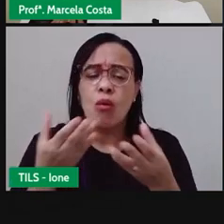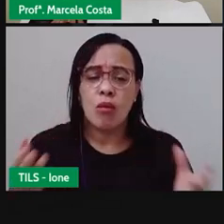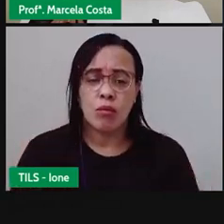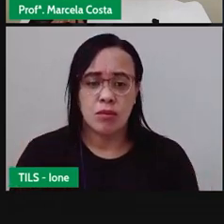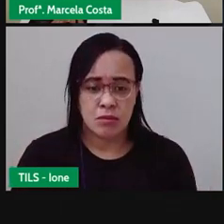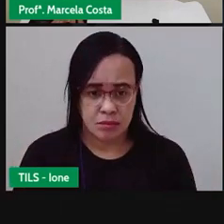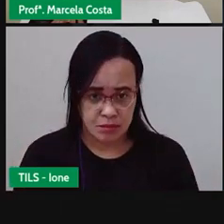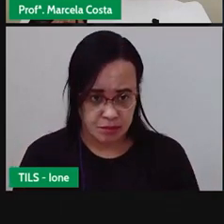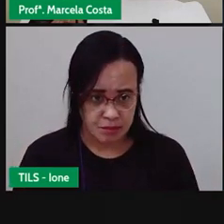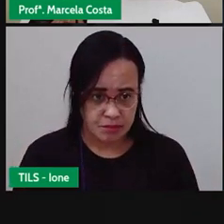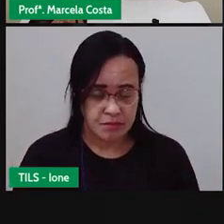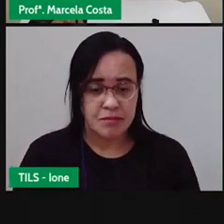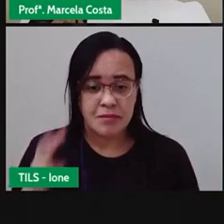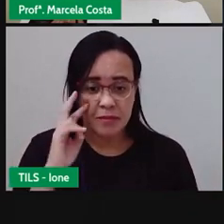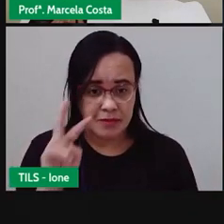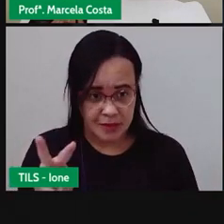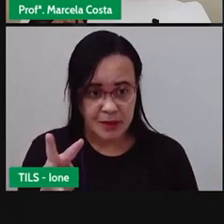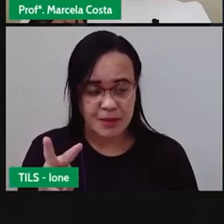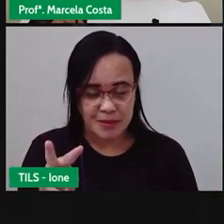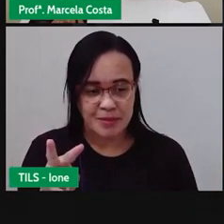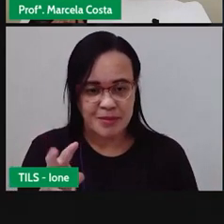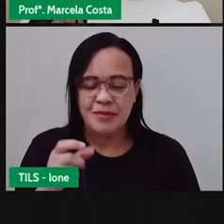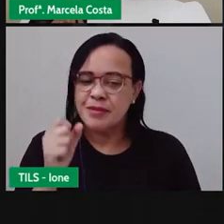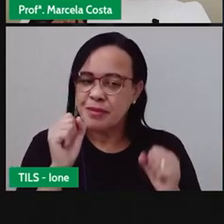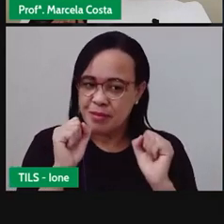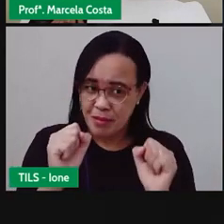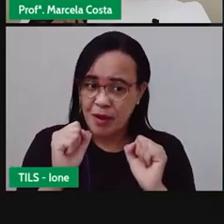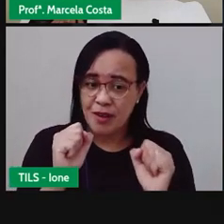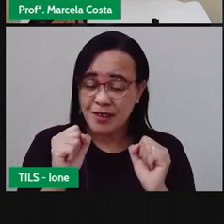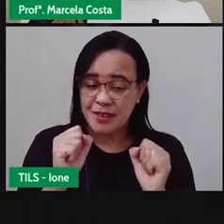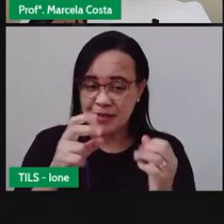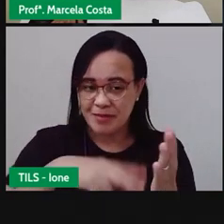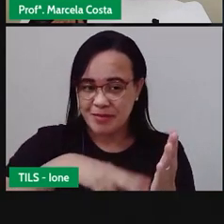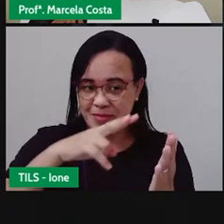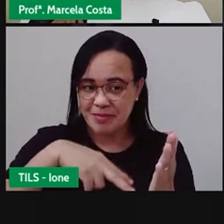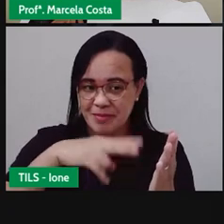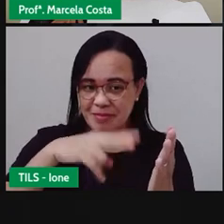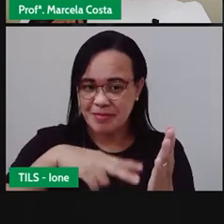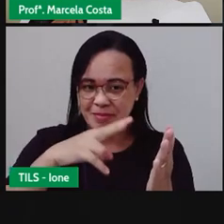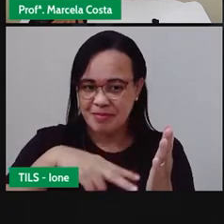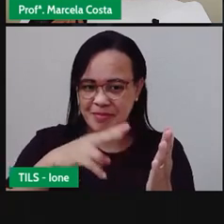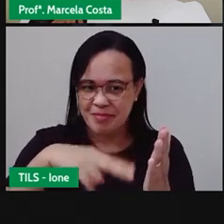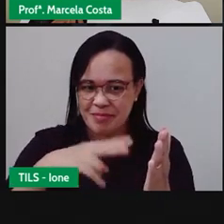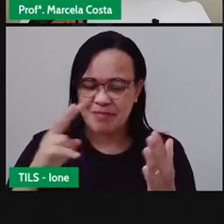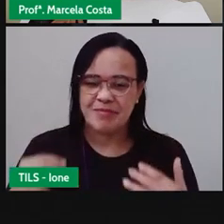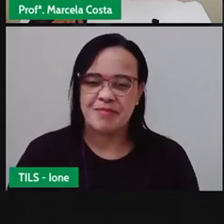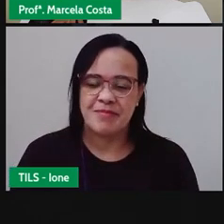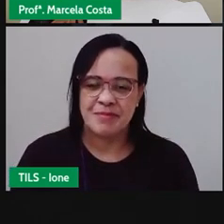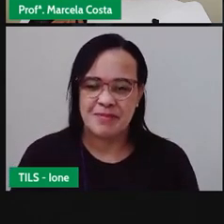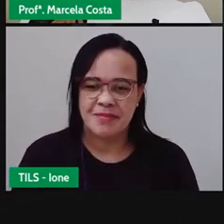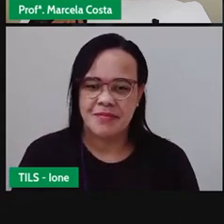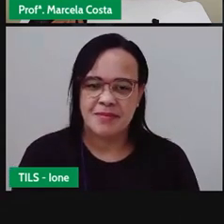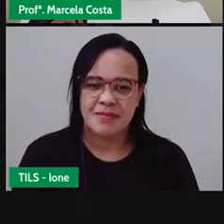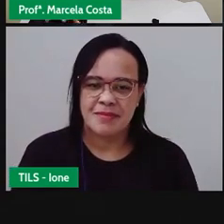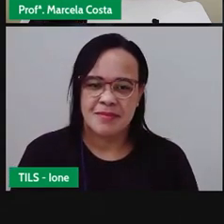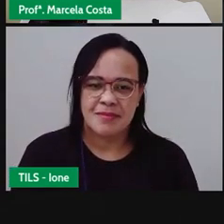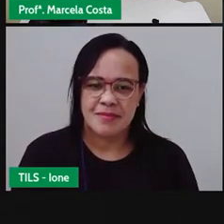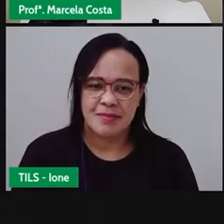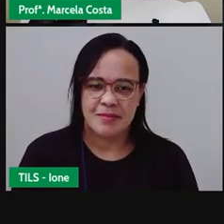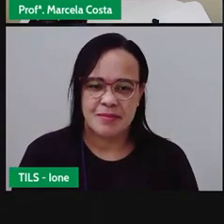O que é compostagem?